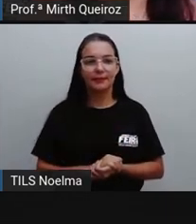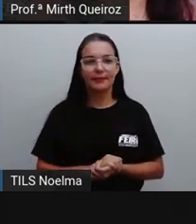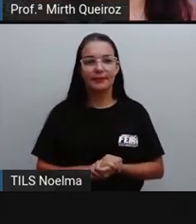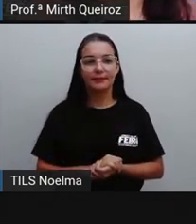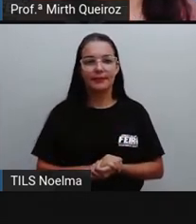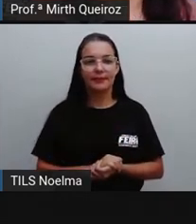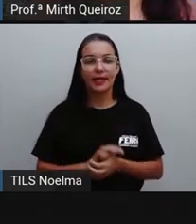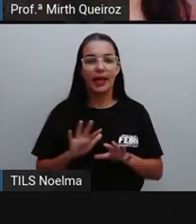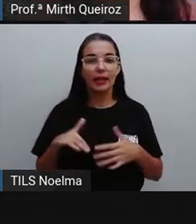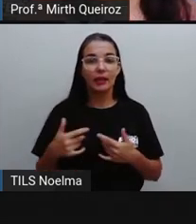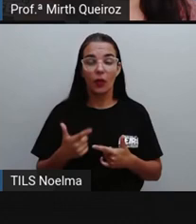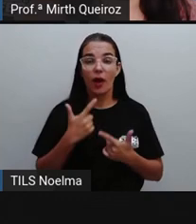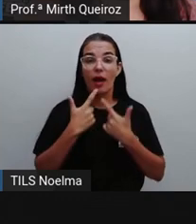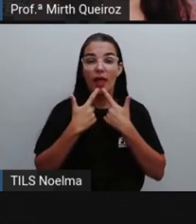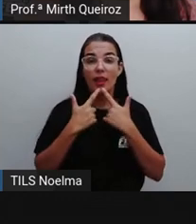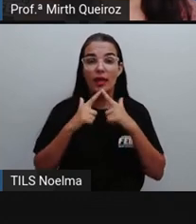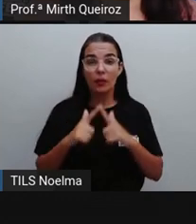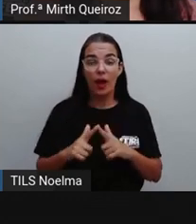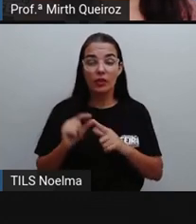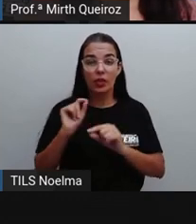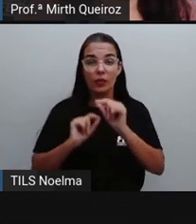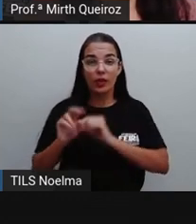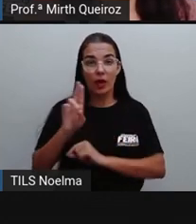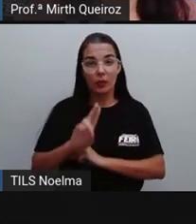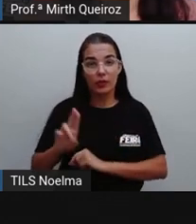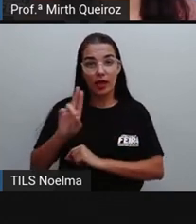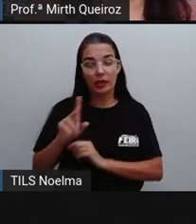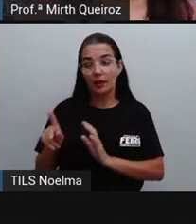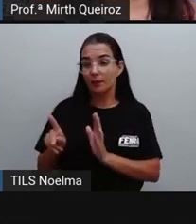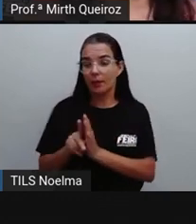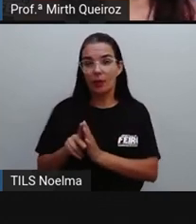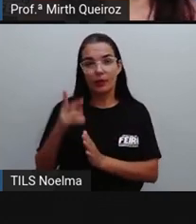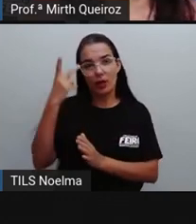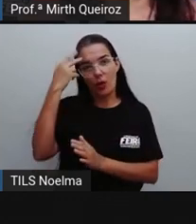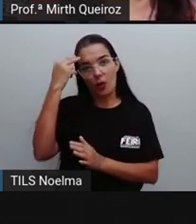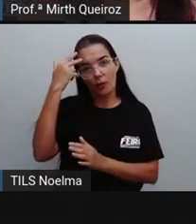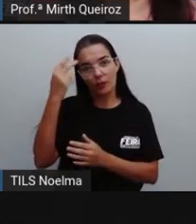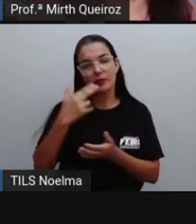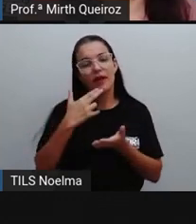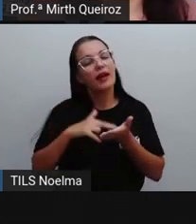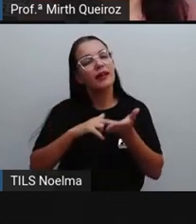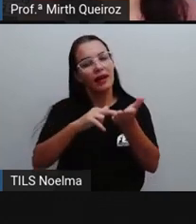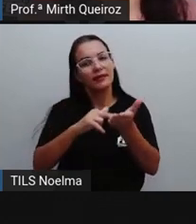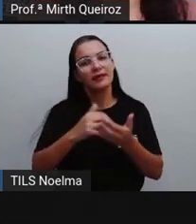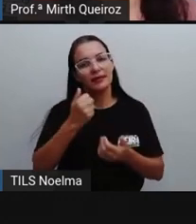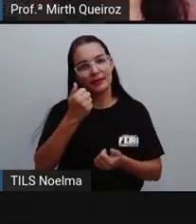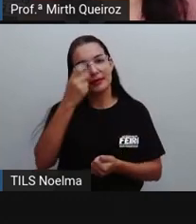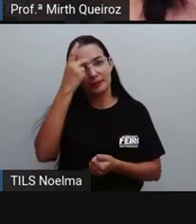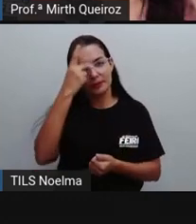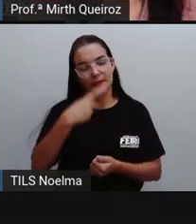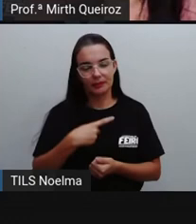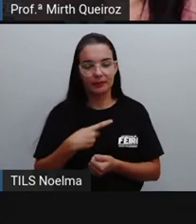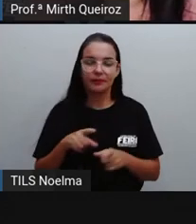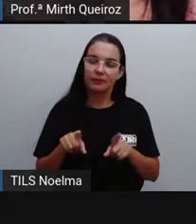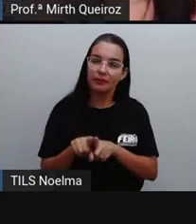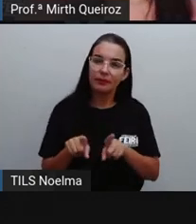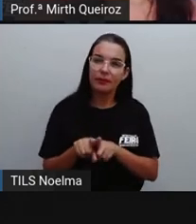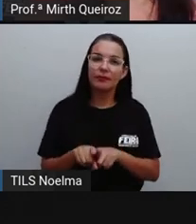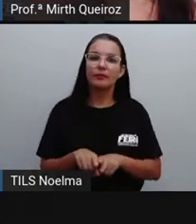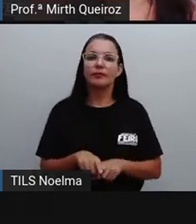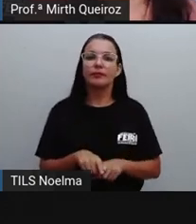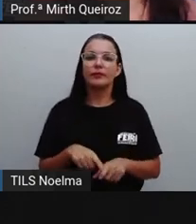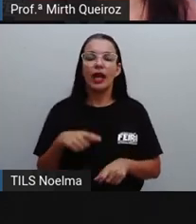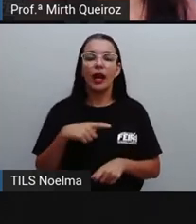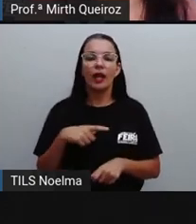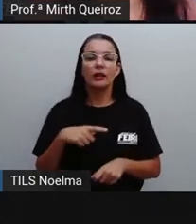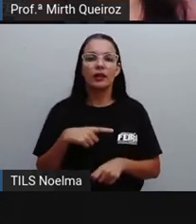Esse nível de linguagem com alguma intimidade vai ser comum nas cartas pessoais. Além disso, deve